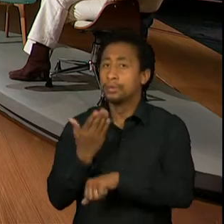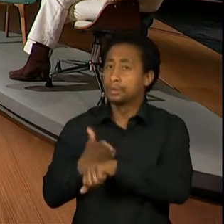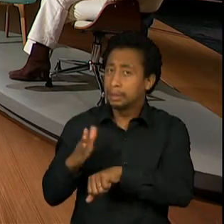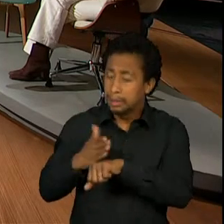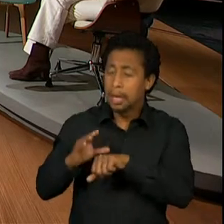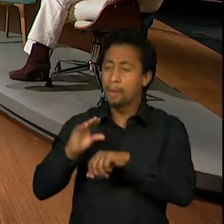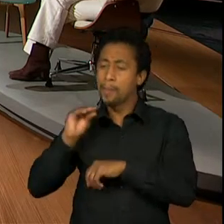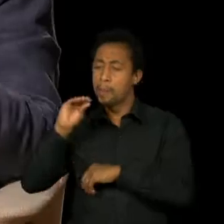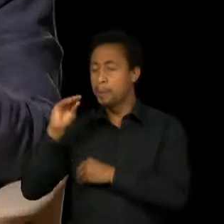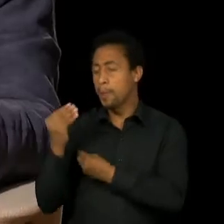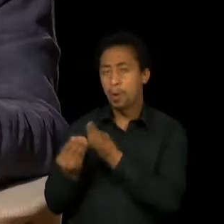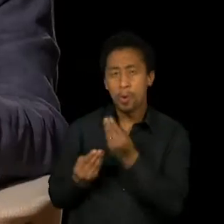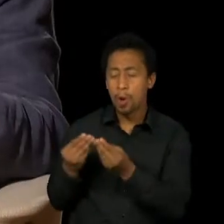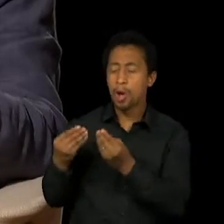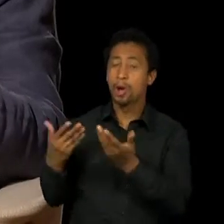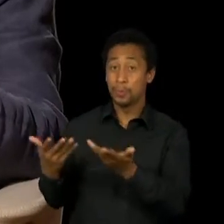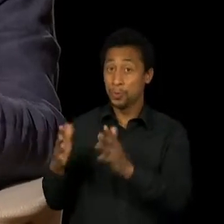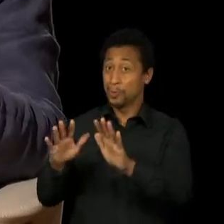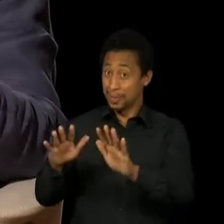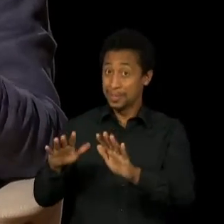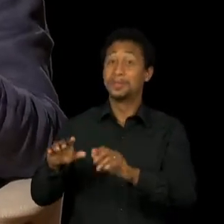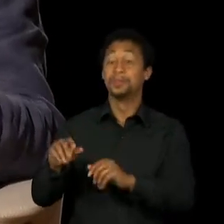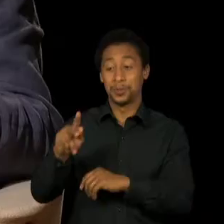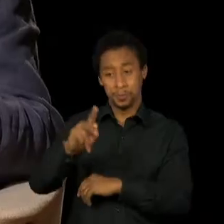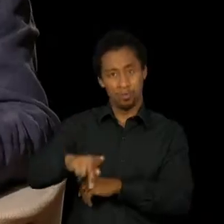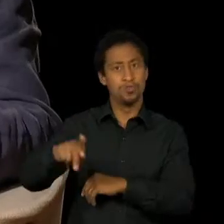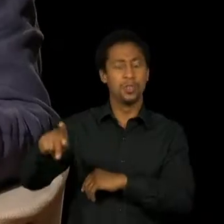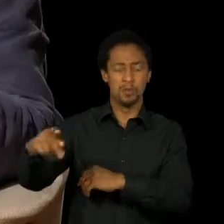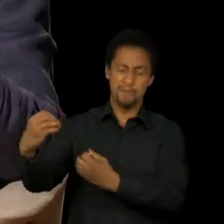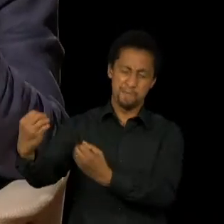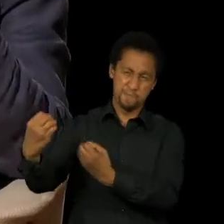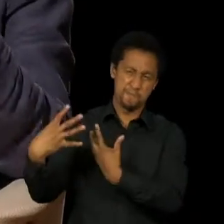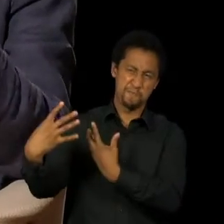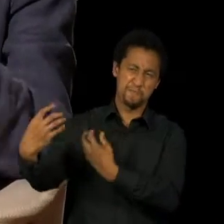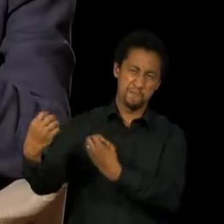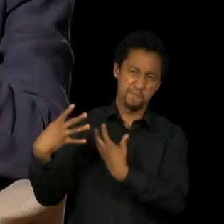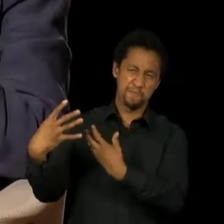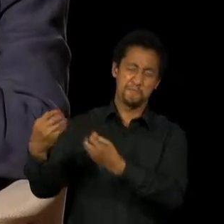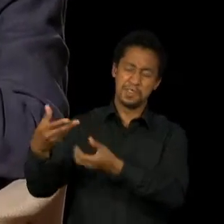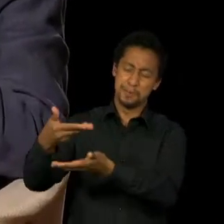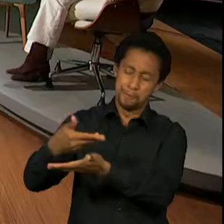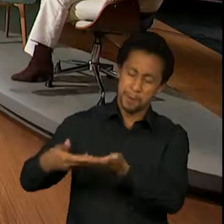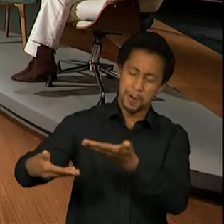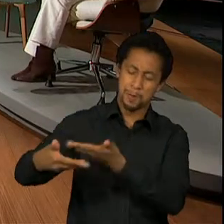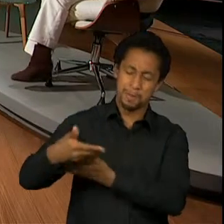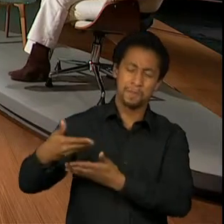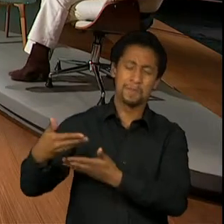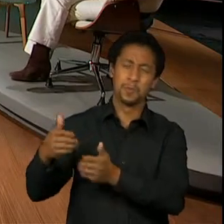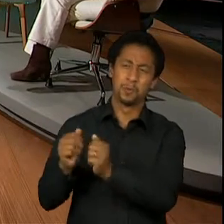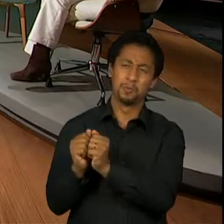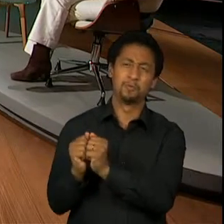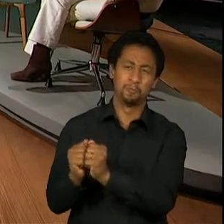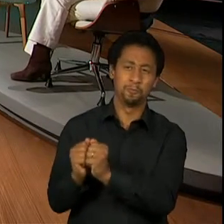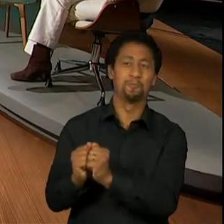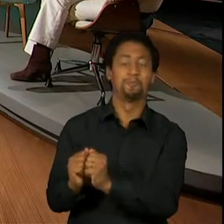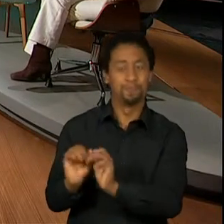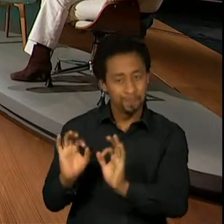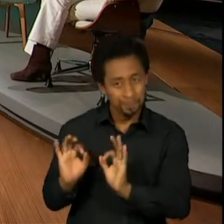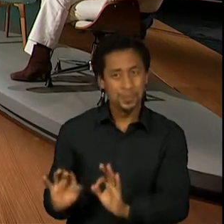muito viscerais, assim. Eles estavam muito juntos. Eles estavam realmente fazendo um trabalho